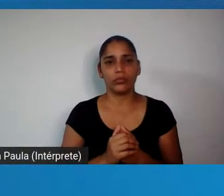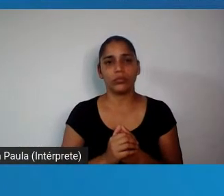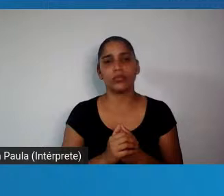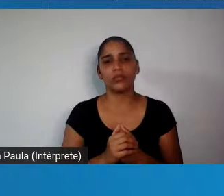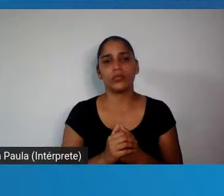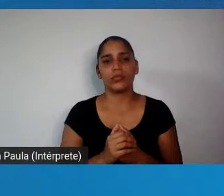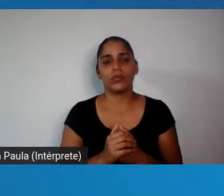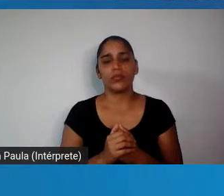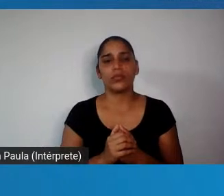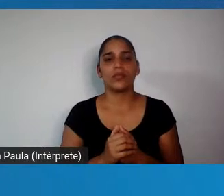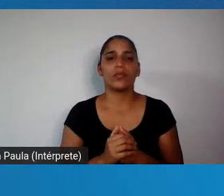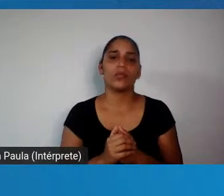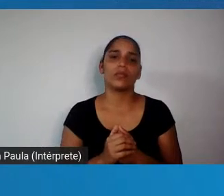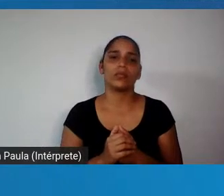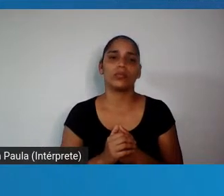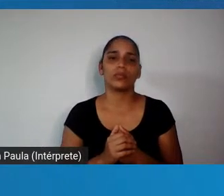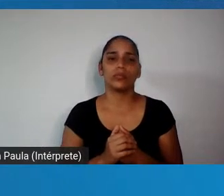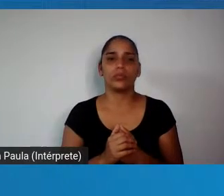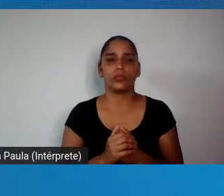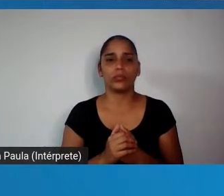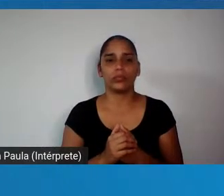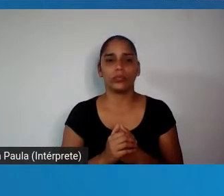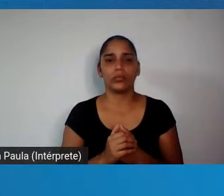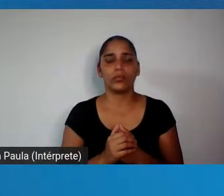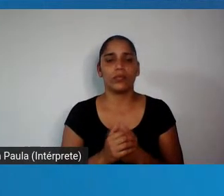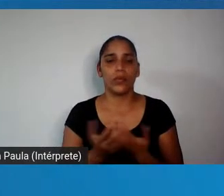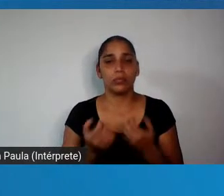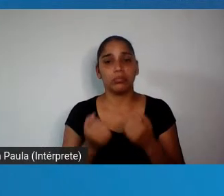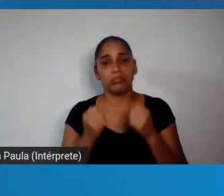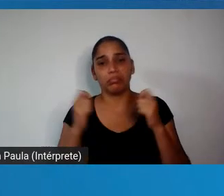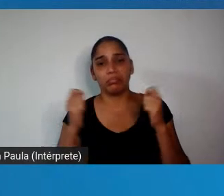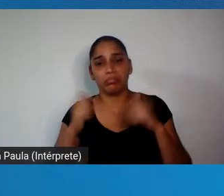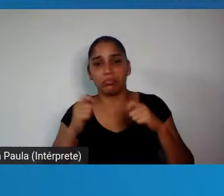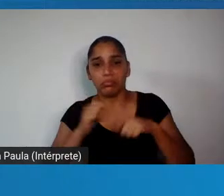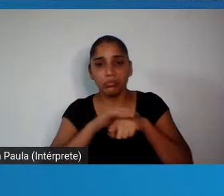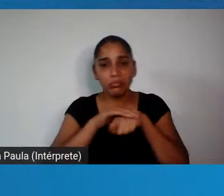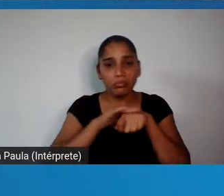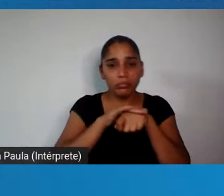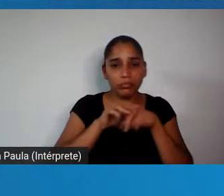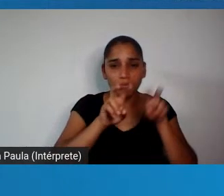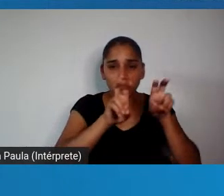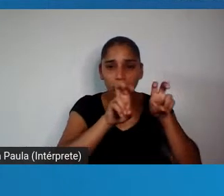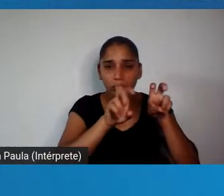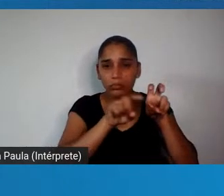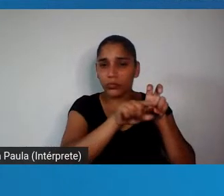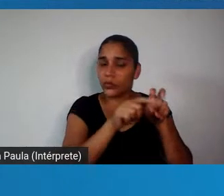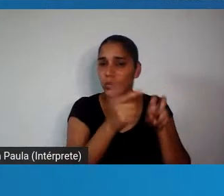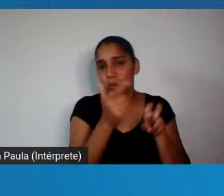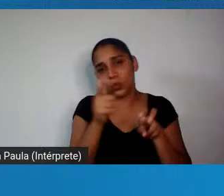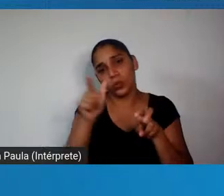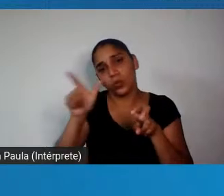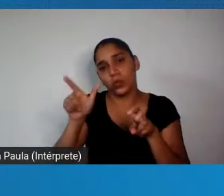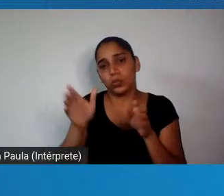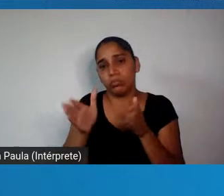acho que é... A gente podia conversar um pouquinho sobre isso, talvez em outra ordem.